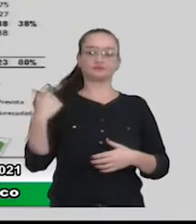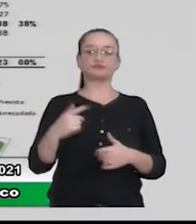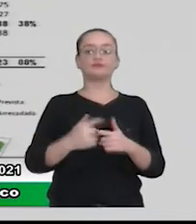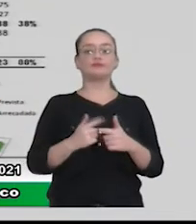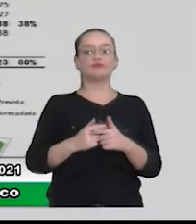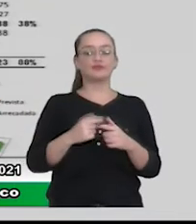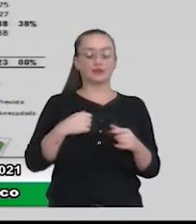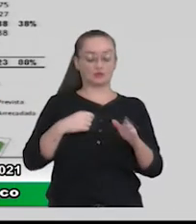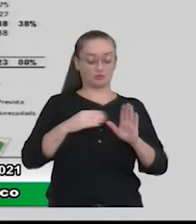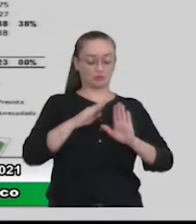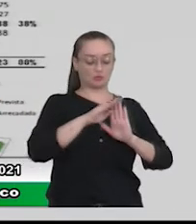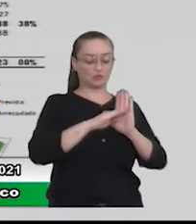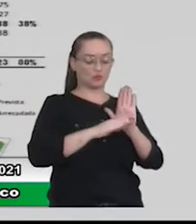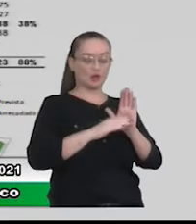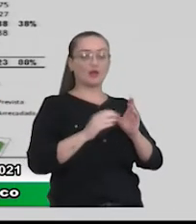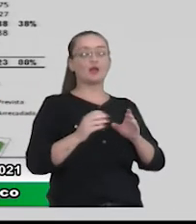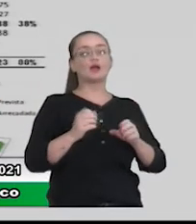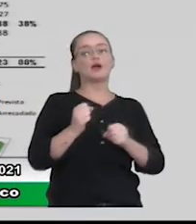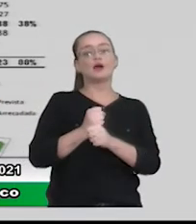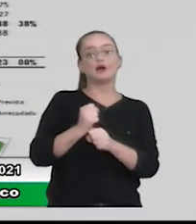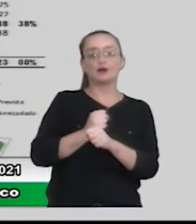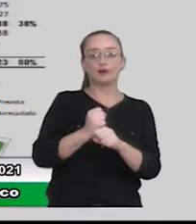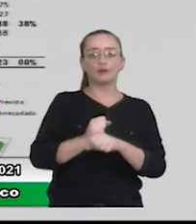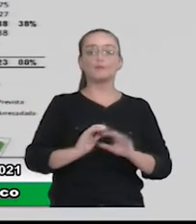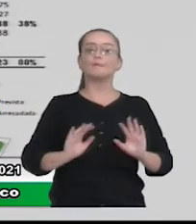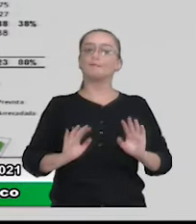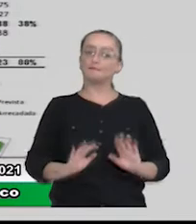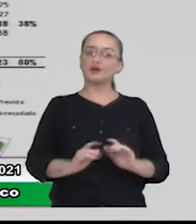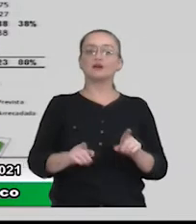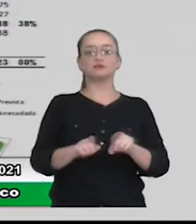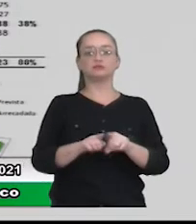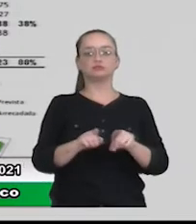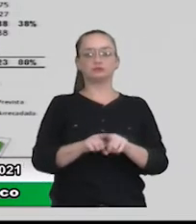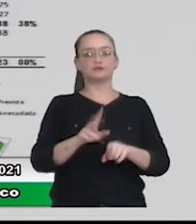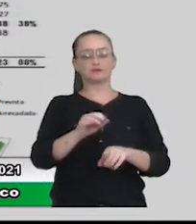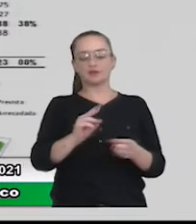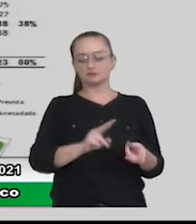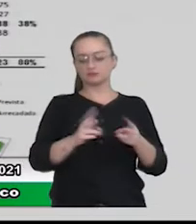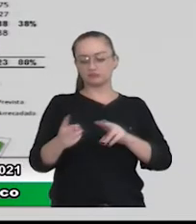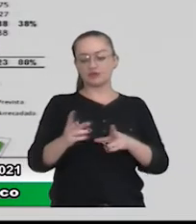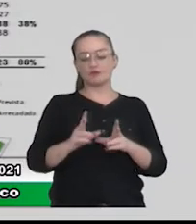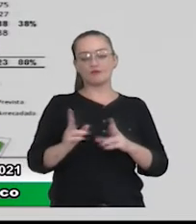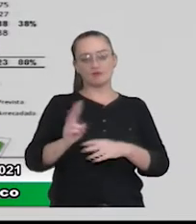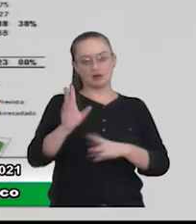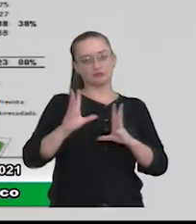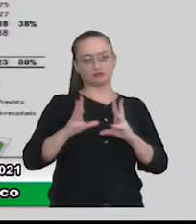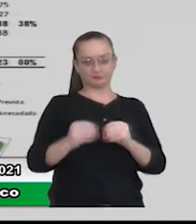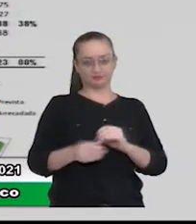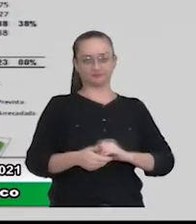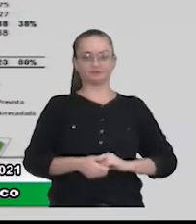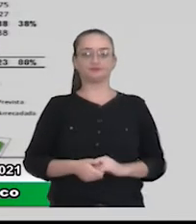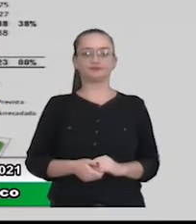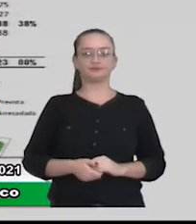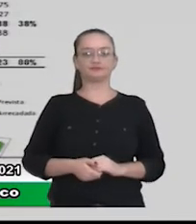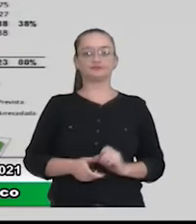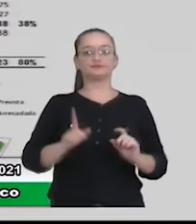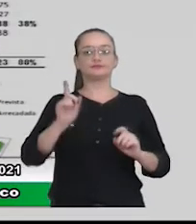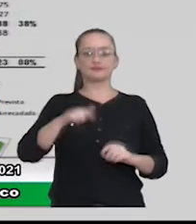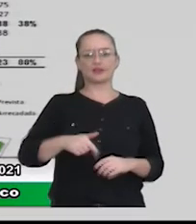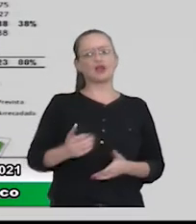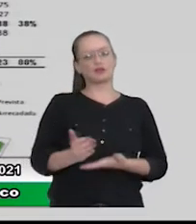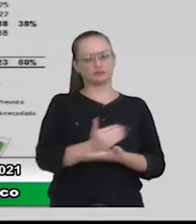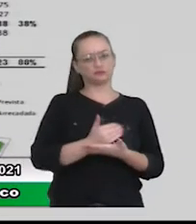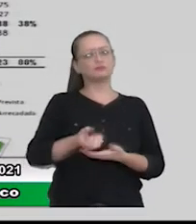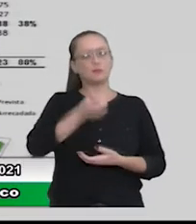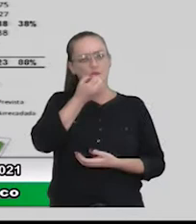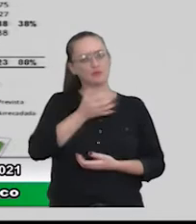acordo com o cronograma da obra, mas, ainda assim, e ainda vai ser repassado todo o valor. Então, é uma ótima arrecadação. A